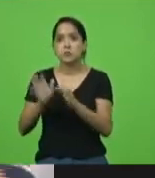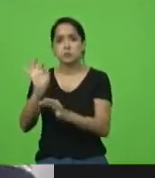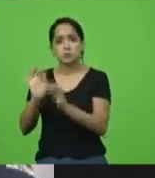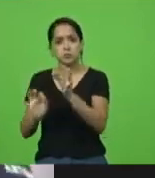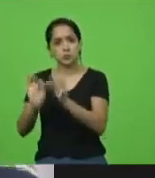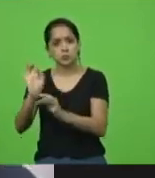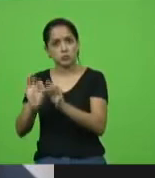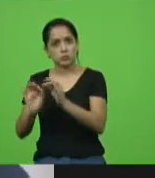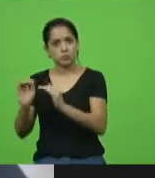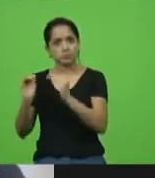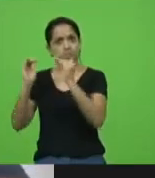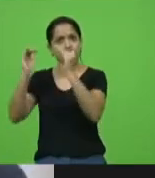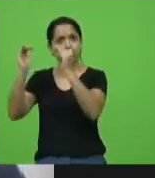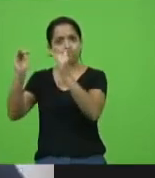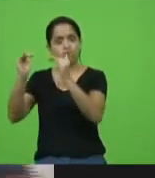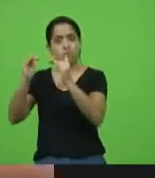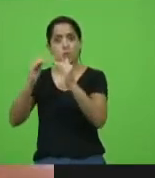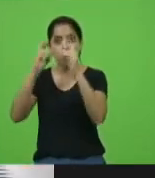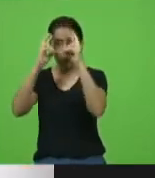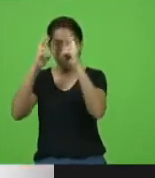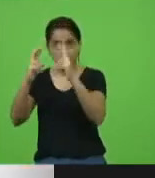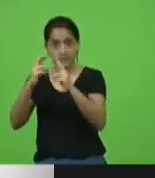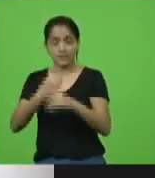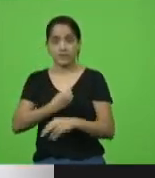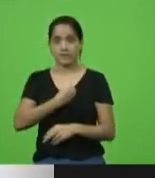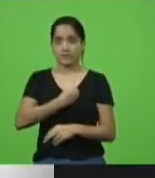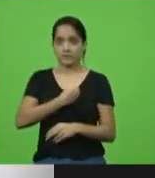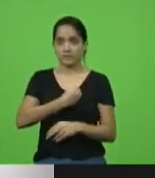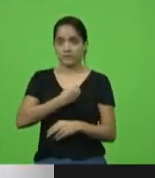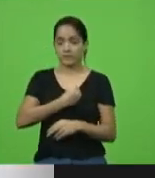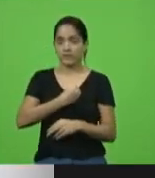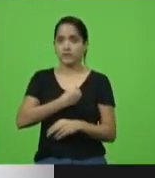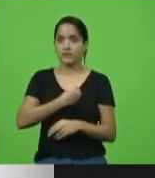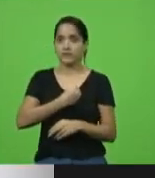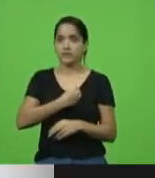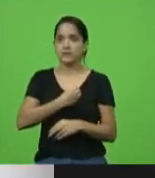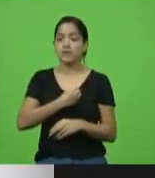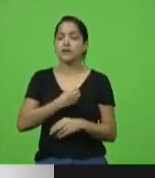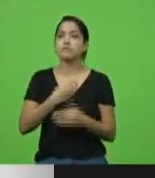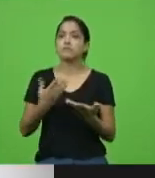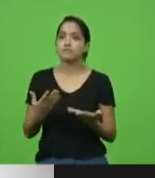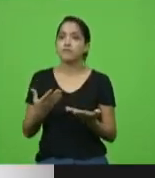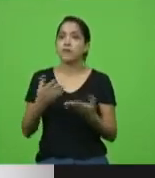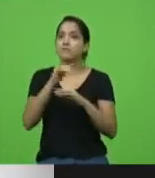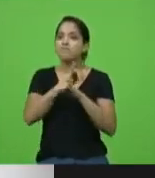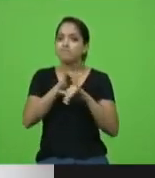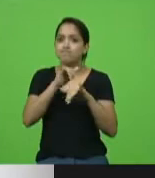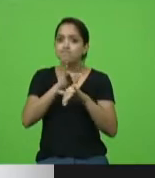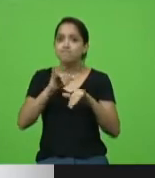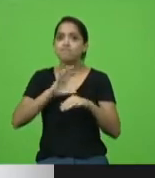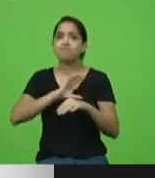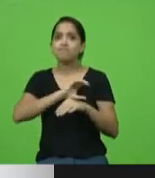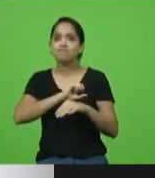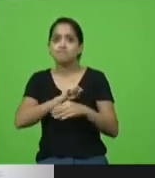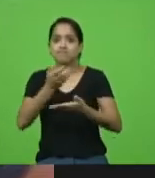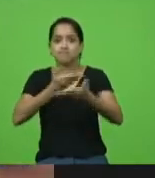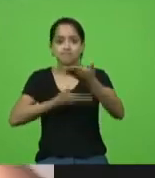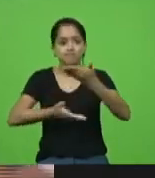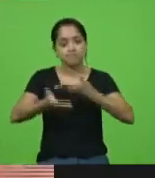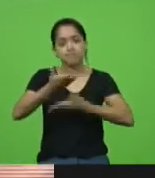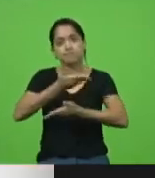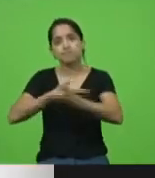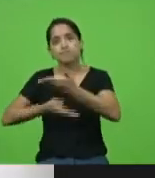o respeito à vida, a cultura da paz e a fraternidade para com nossos semelhantes,